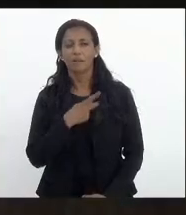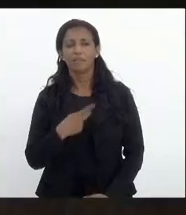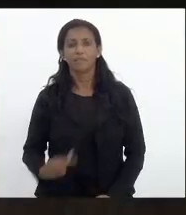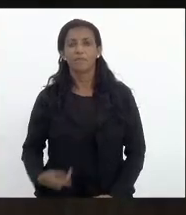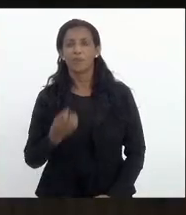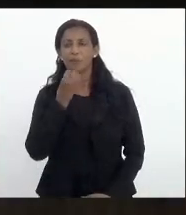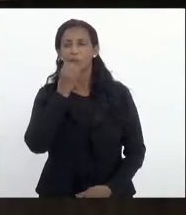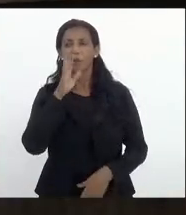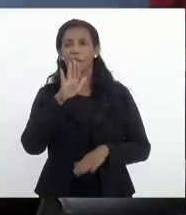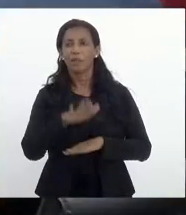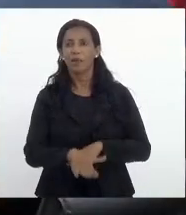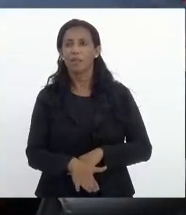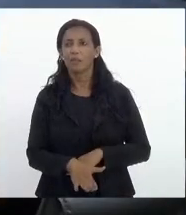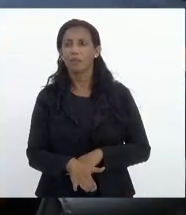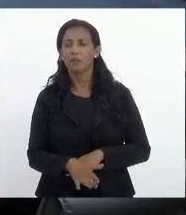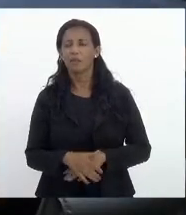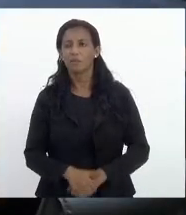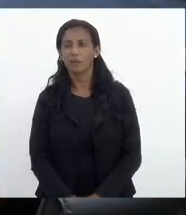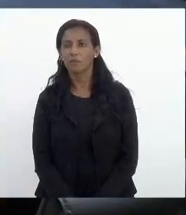é o da ST agora